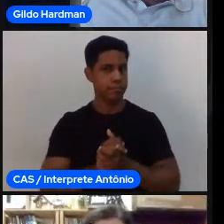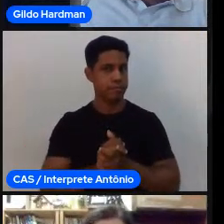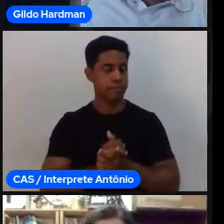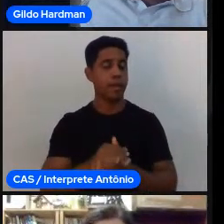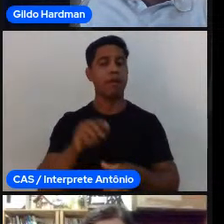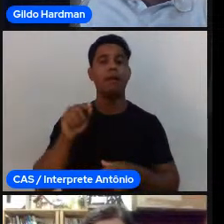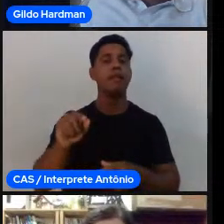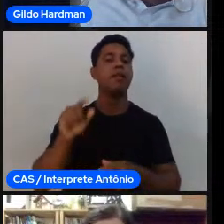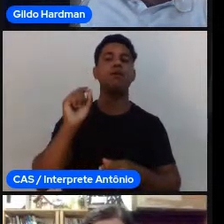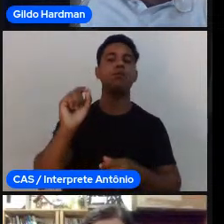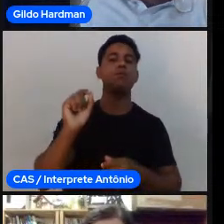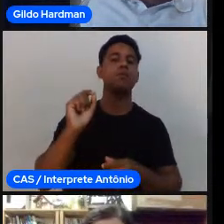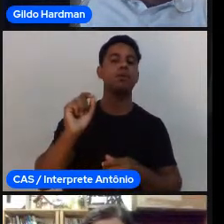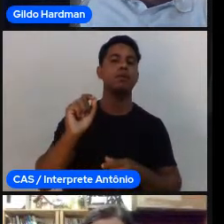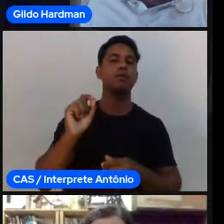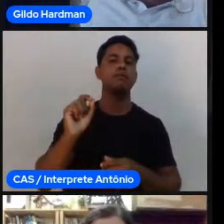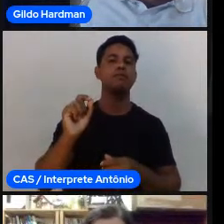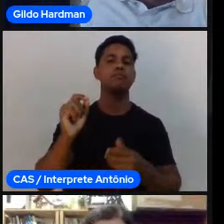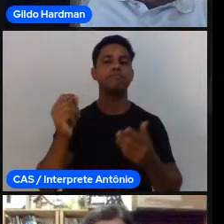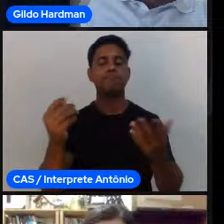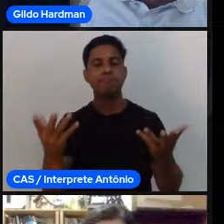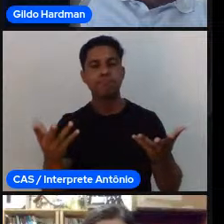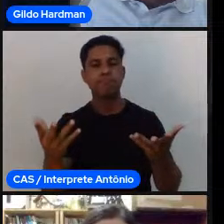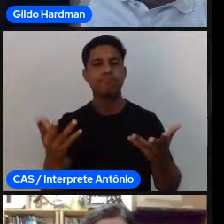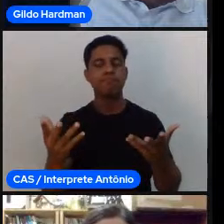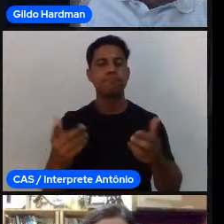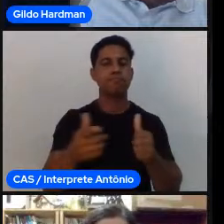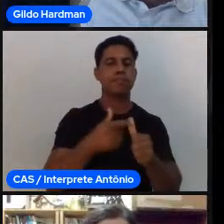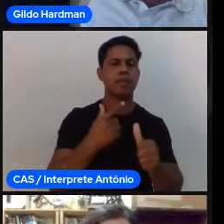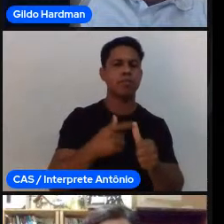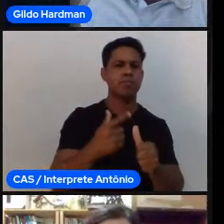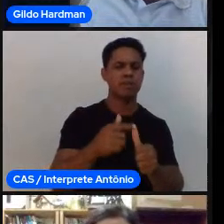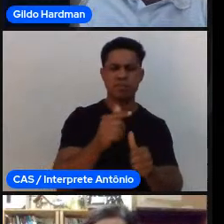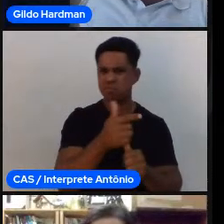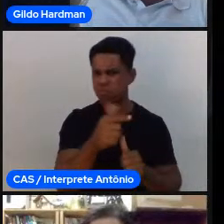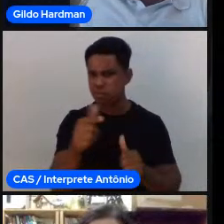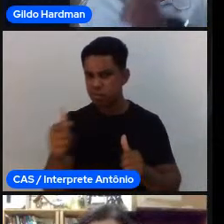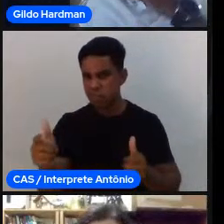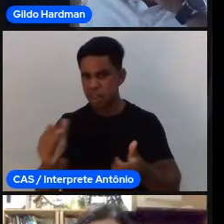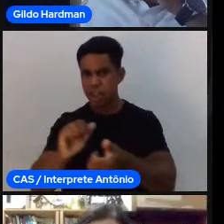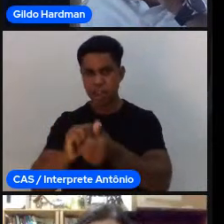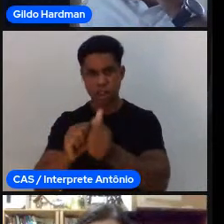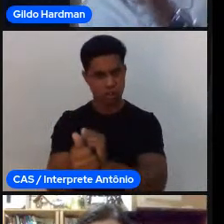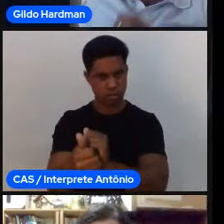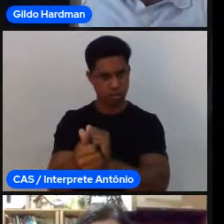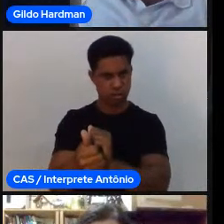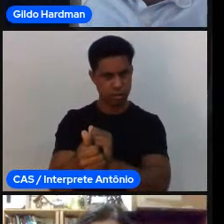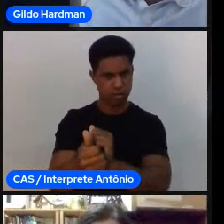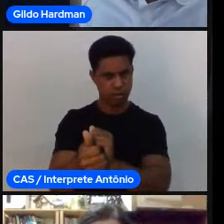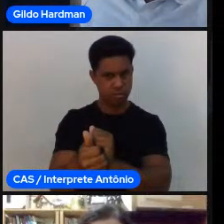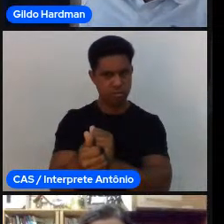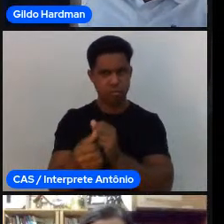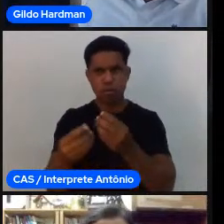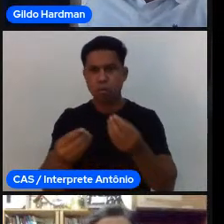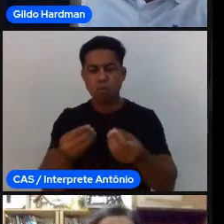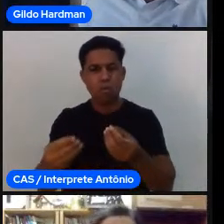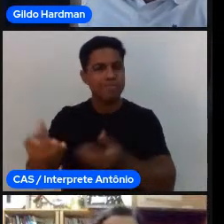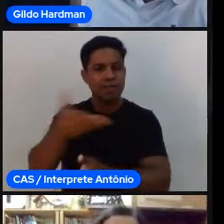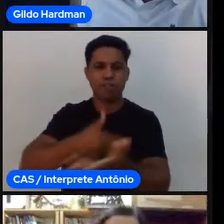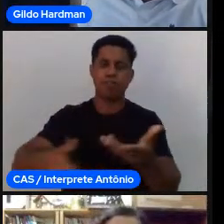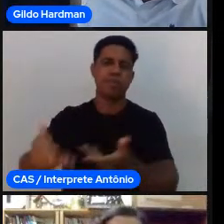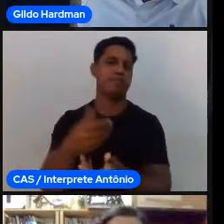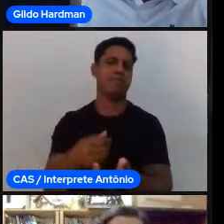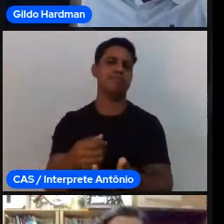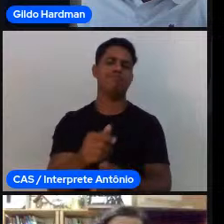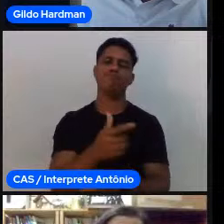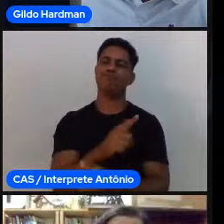uma premissa. Não existe esporte coletivo sem imprevisibilidade, mas a gente tende a dar aulas e